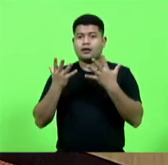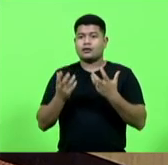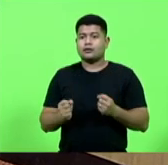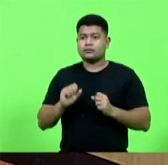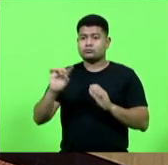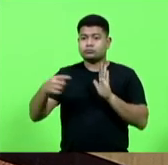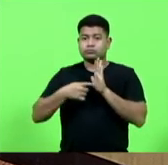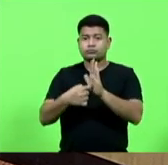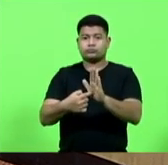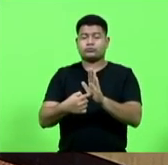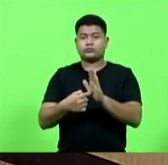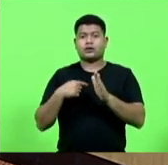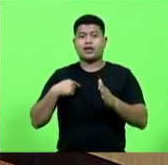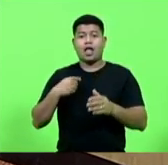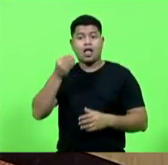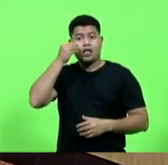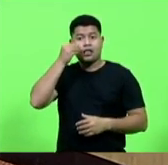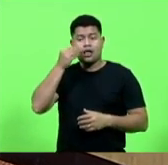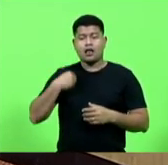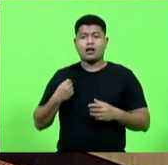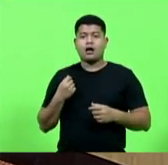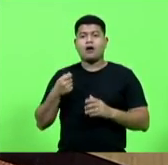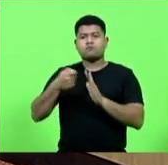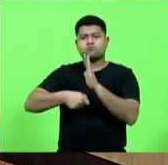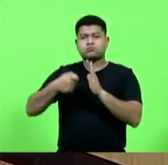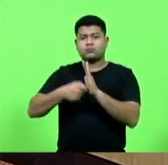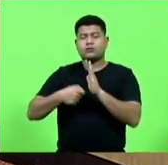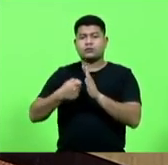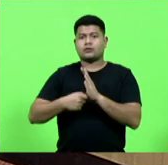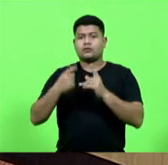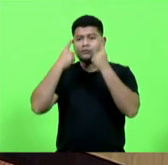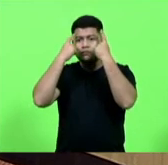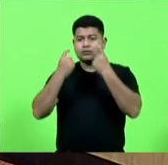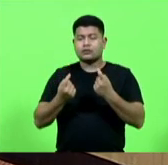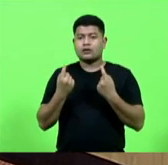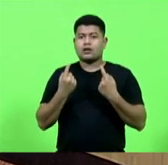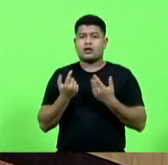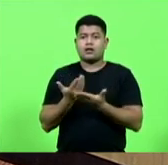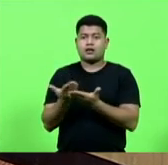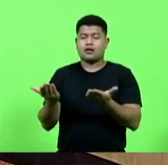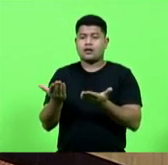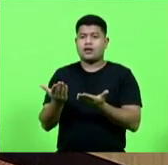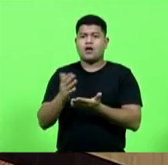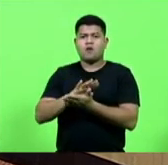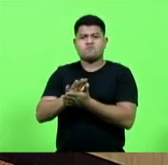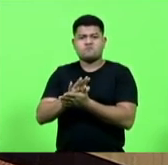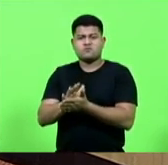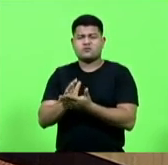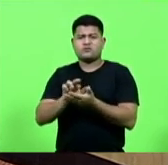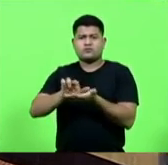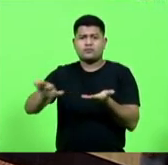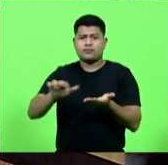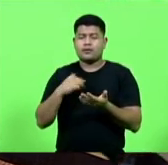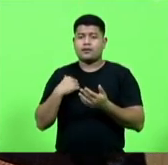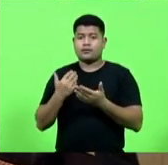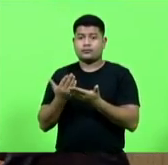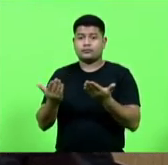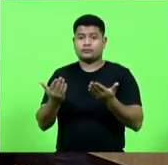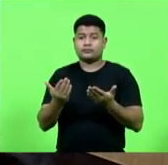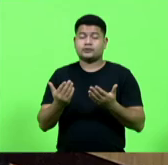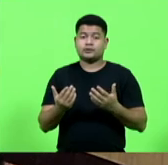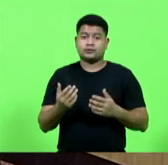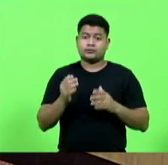combater a violência, abusos contra as mulheres, abuso sexual, agressão, violência doméstica. Coisa que qualquer